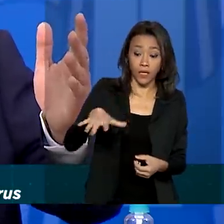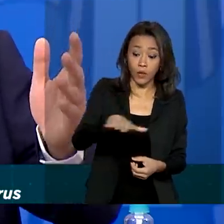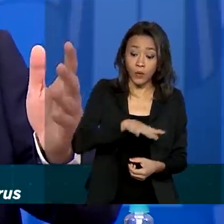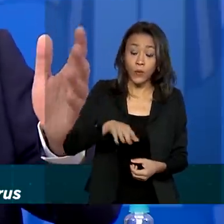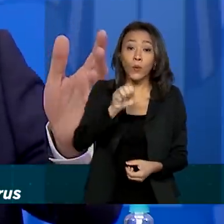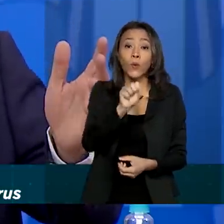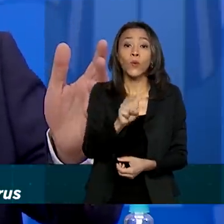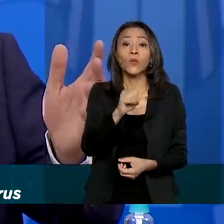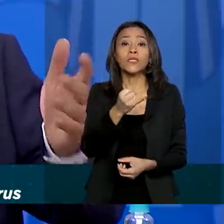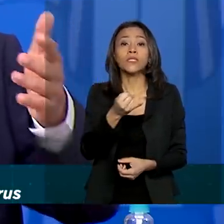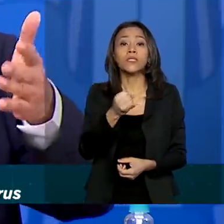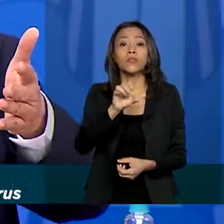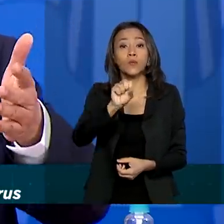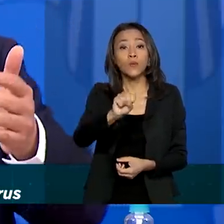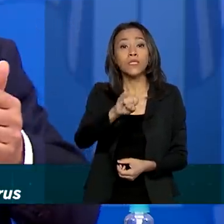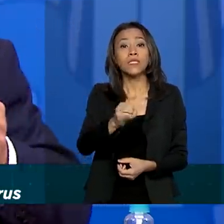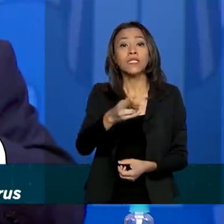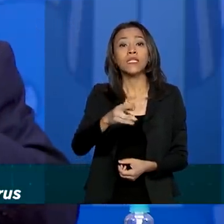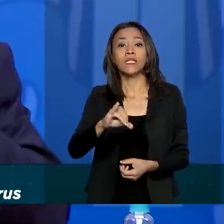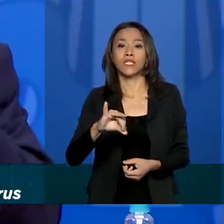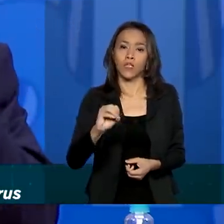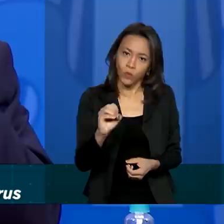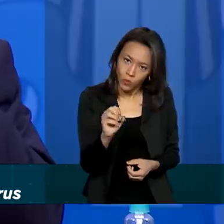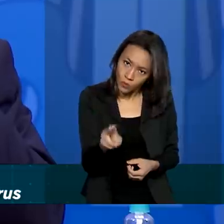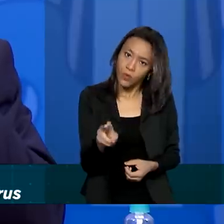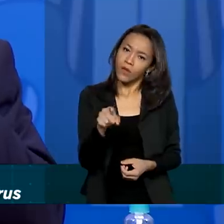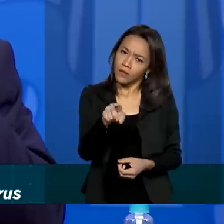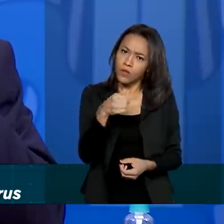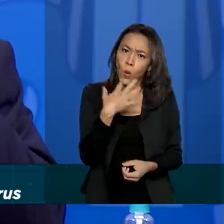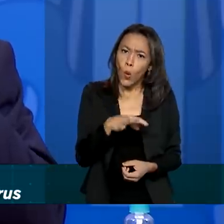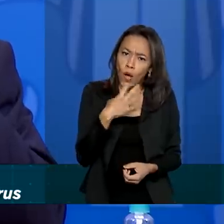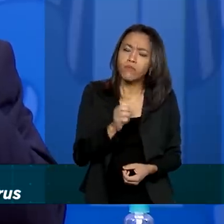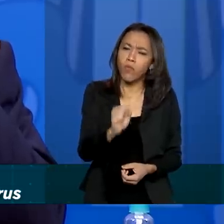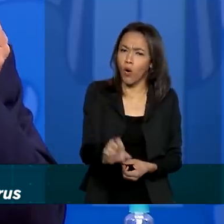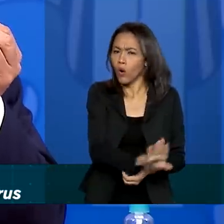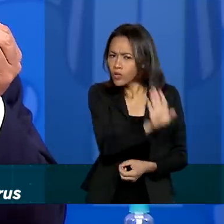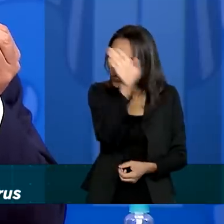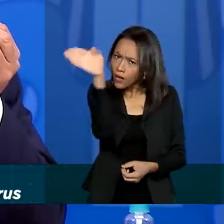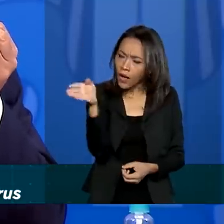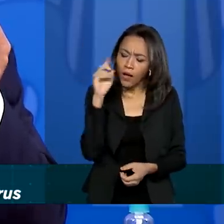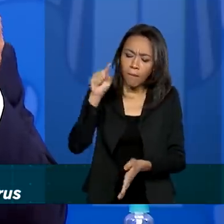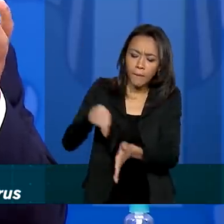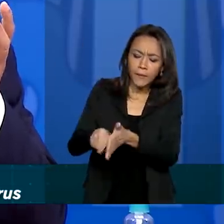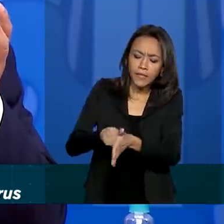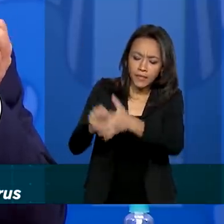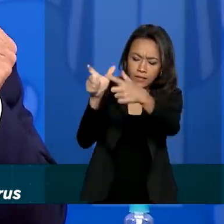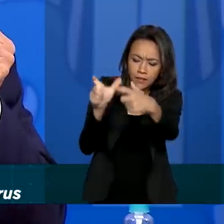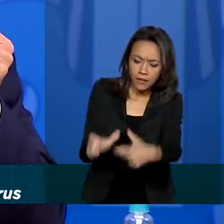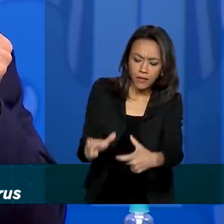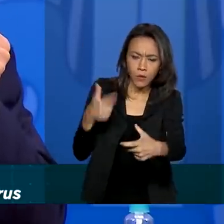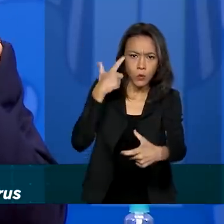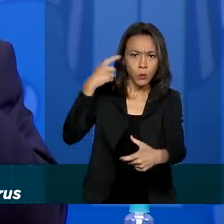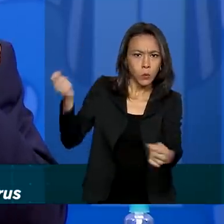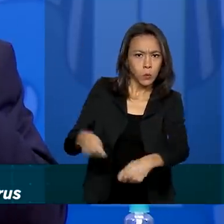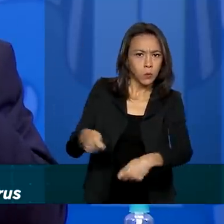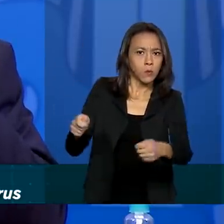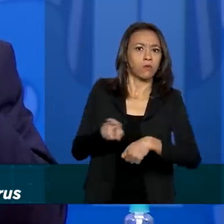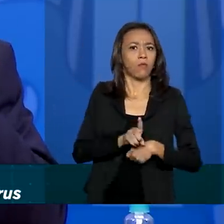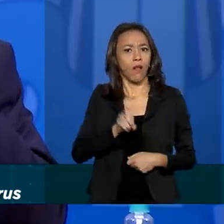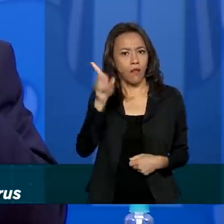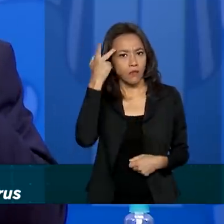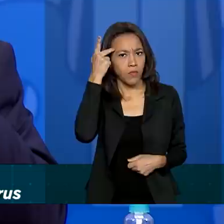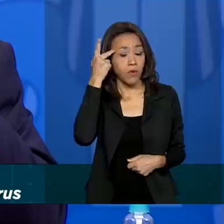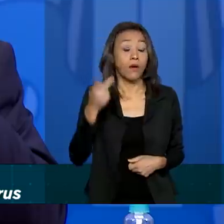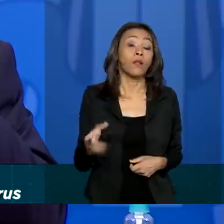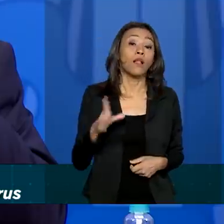partículas, que para quem não conhece, vale a pena ir lá conhecer, para ver como que a ciência do país tem essa capacidade. E ali dentro